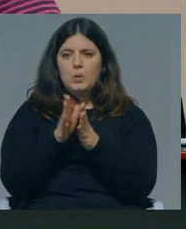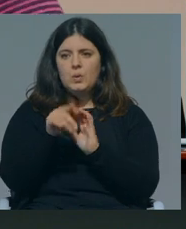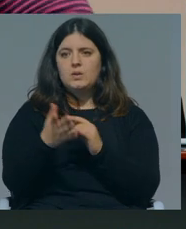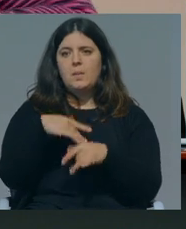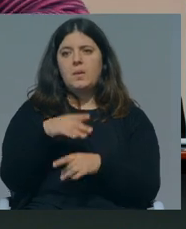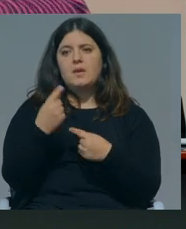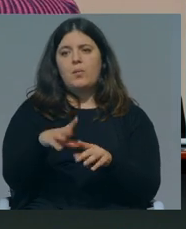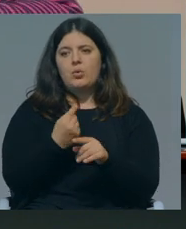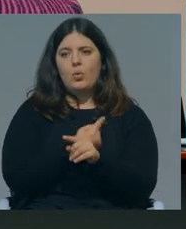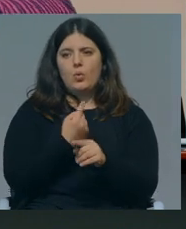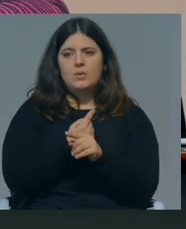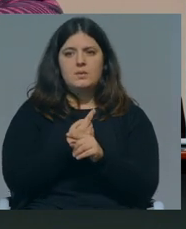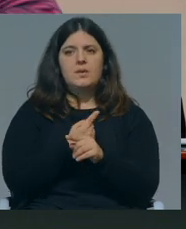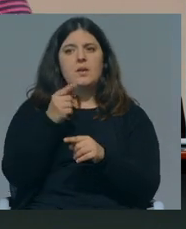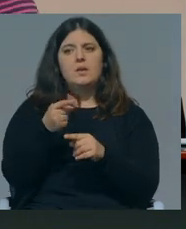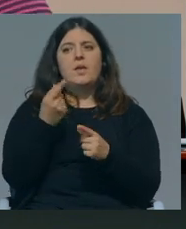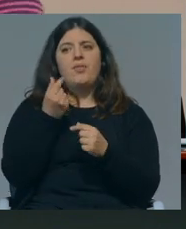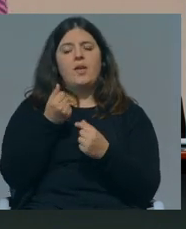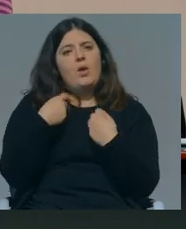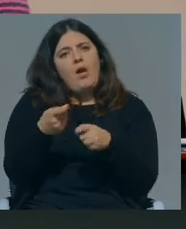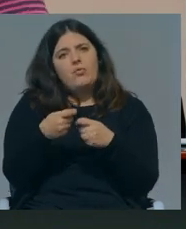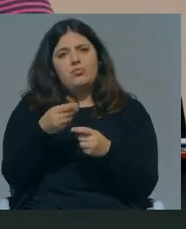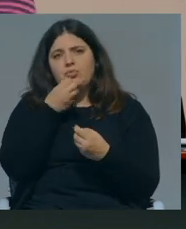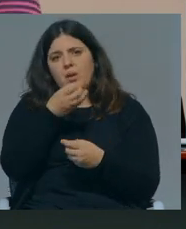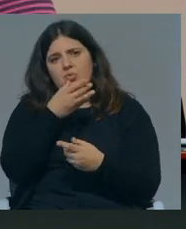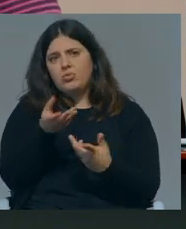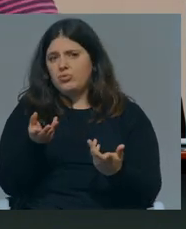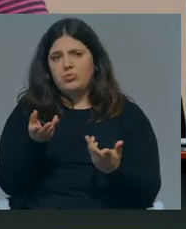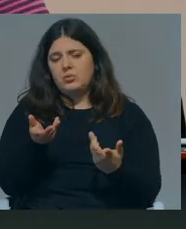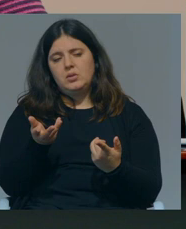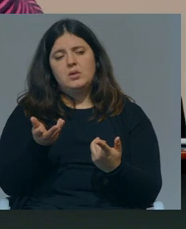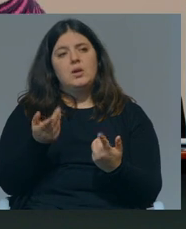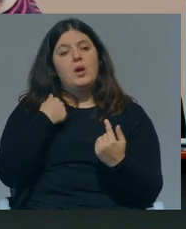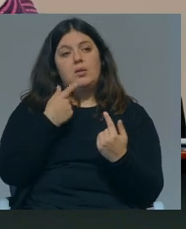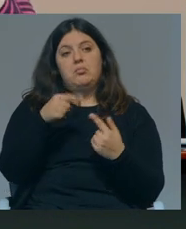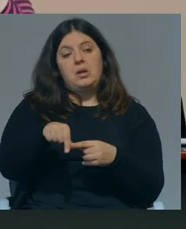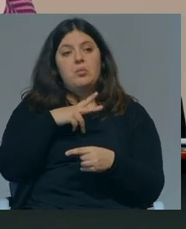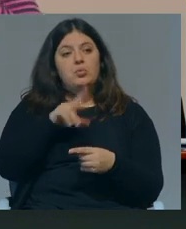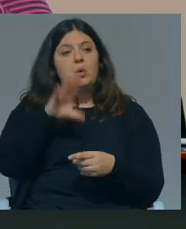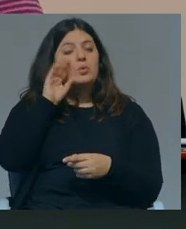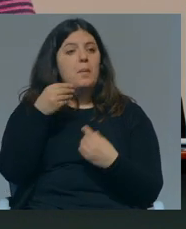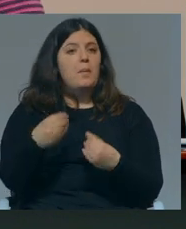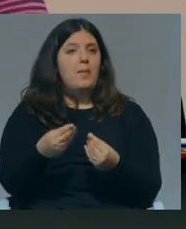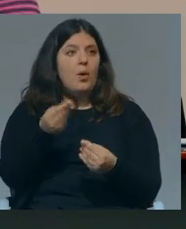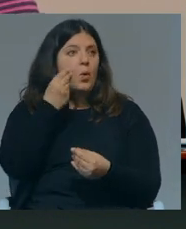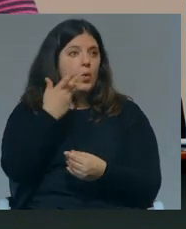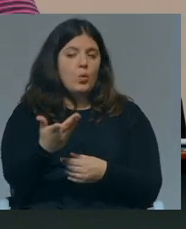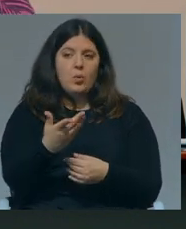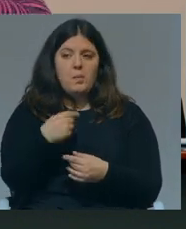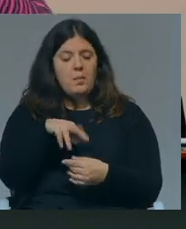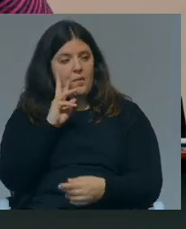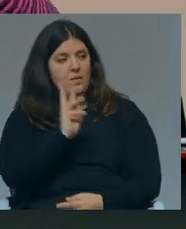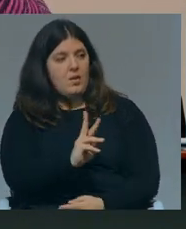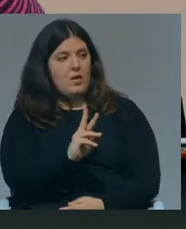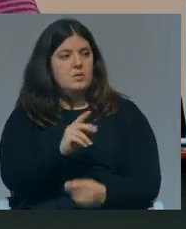quer dizer mas há ali muito dinheiro em explicações gasto o mercado das explicações em Portugal ninguém sabe muito bem quanto é que ele é mas basta